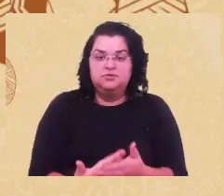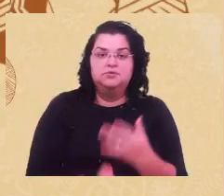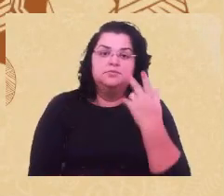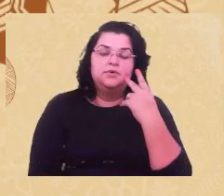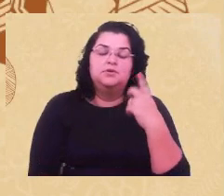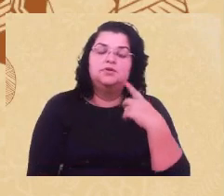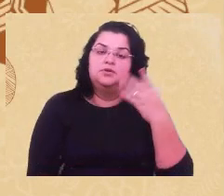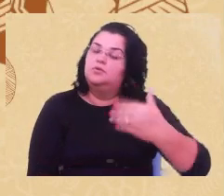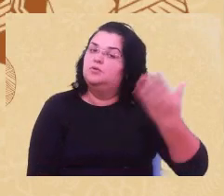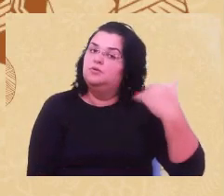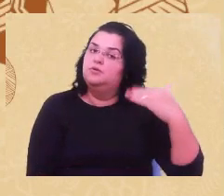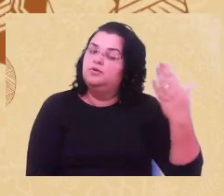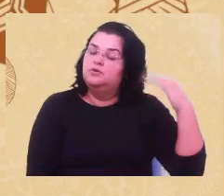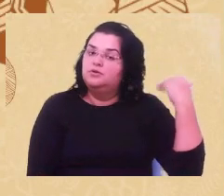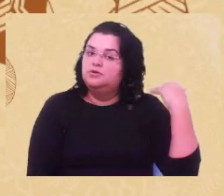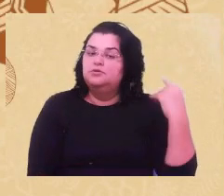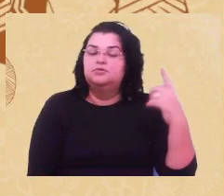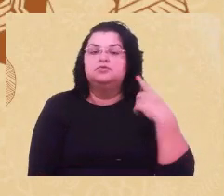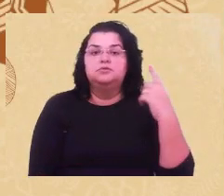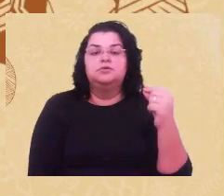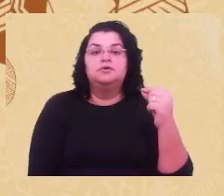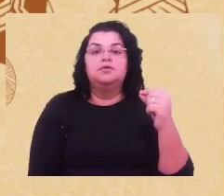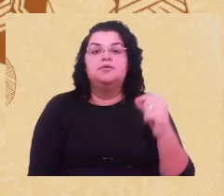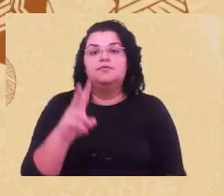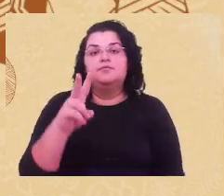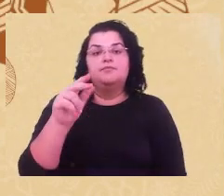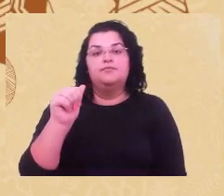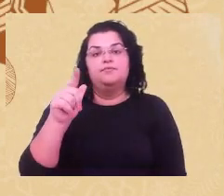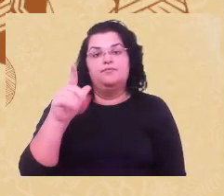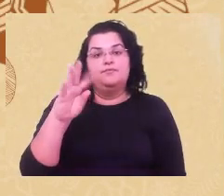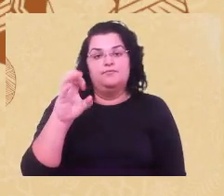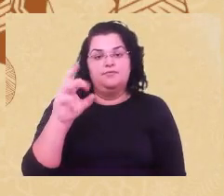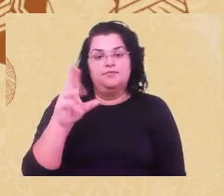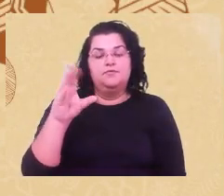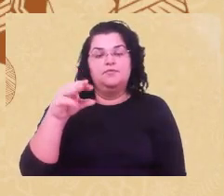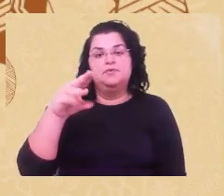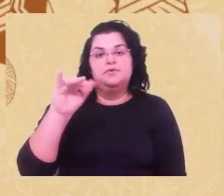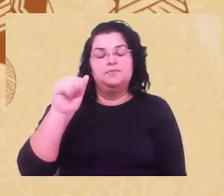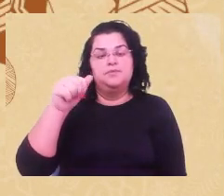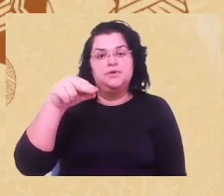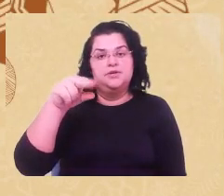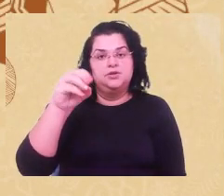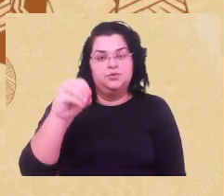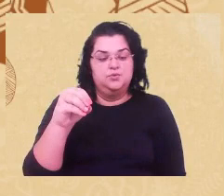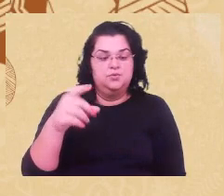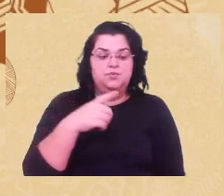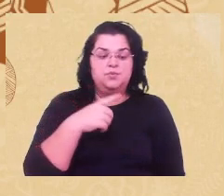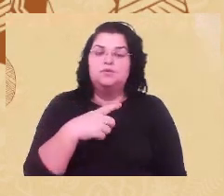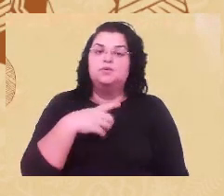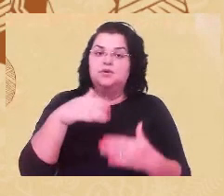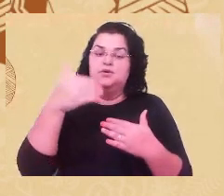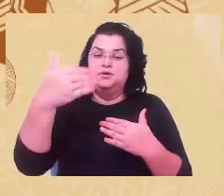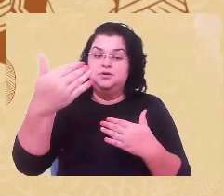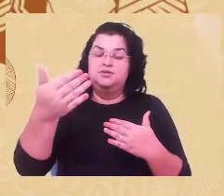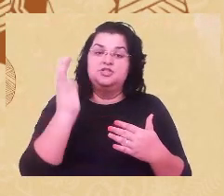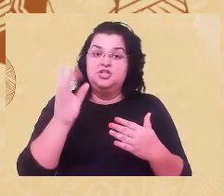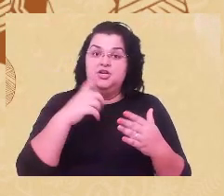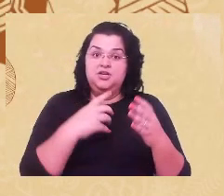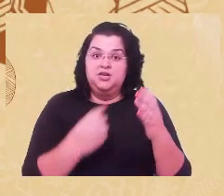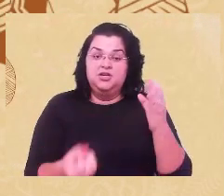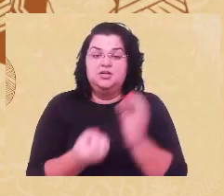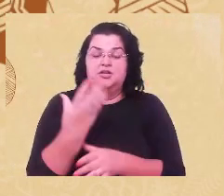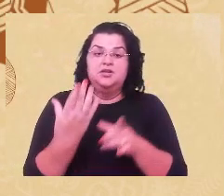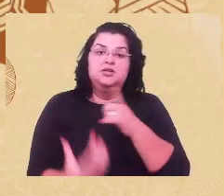que se chama Walter Minolo. O Walter Minolo ele faz uma, ele elabora um conceito